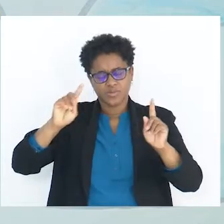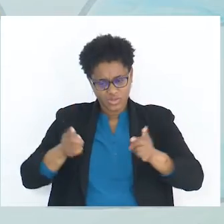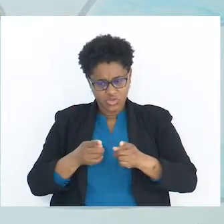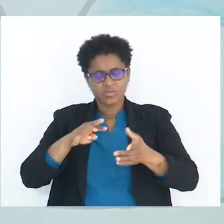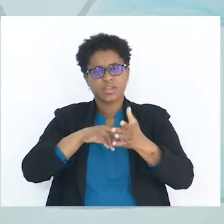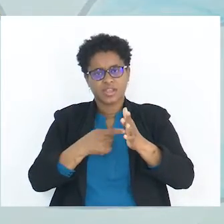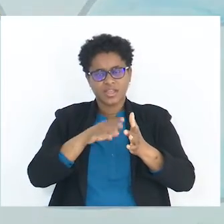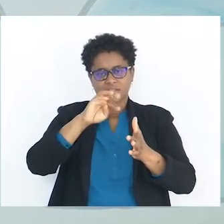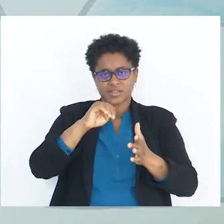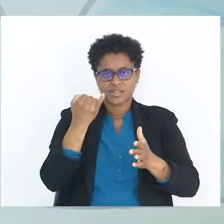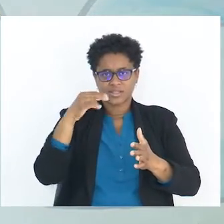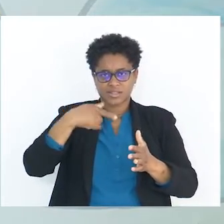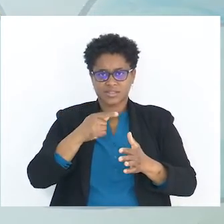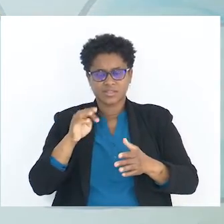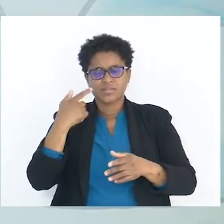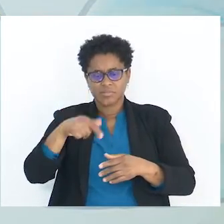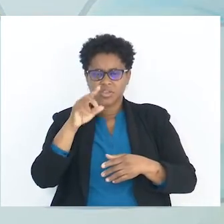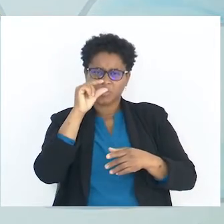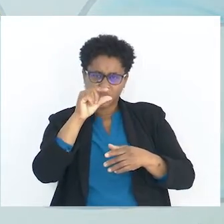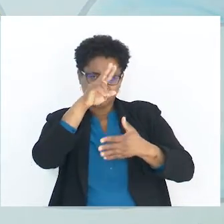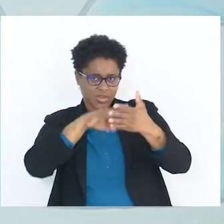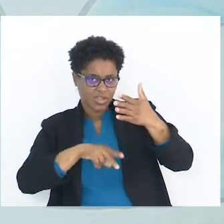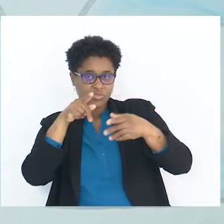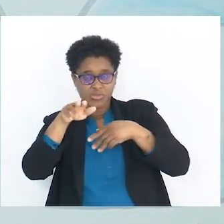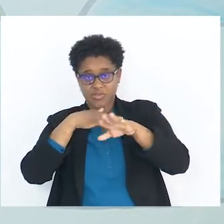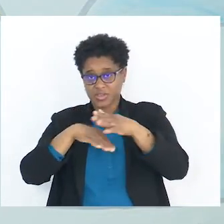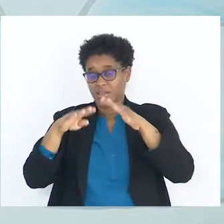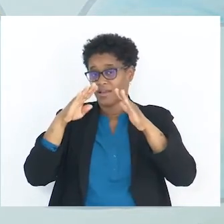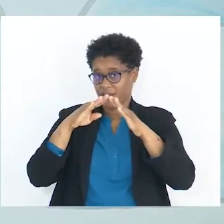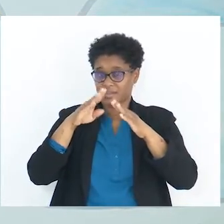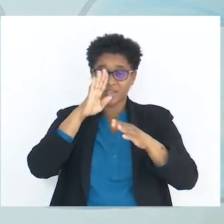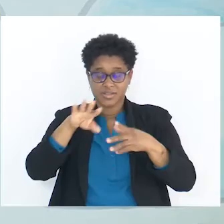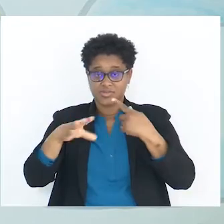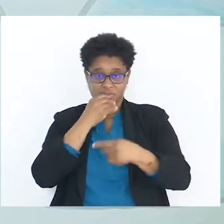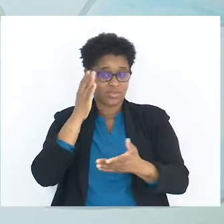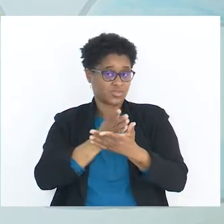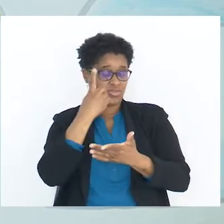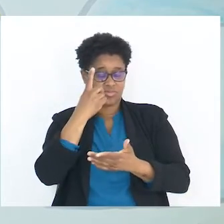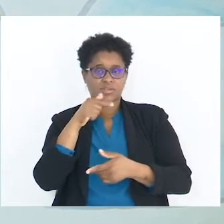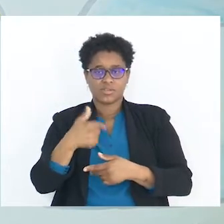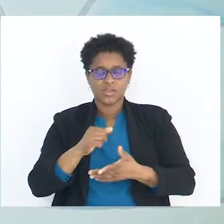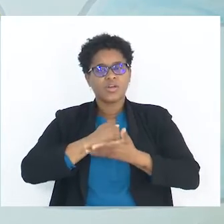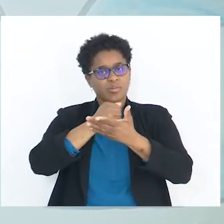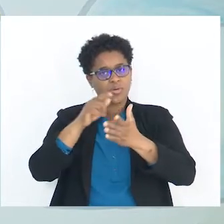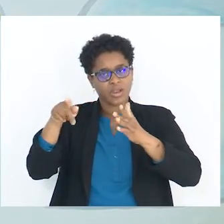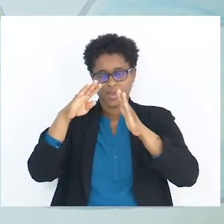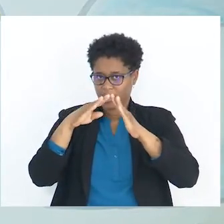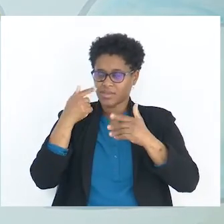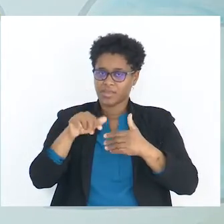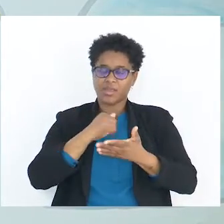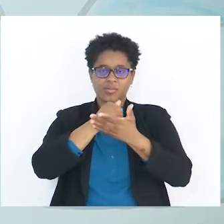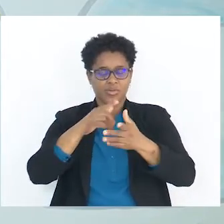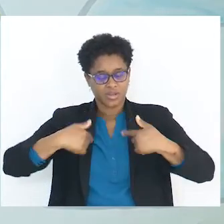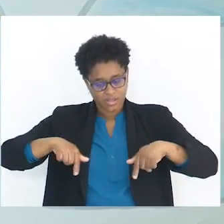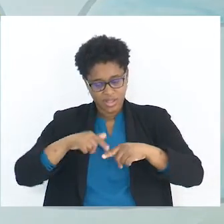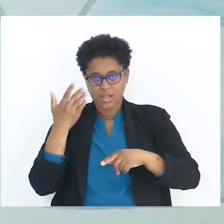resumo e a técnica da síntese, temos esse pequeno teste que é para fazer lá em casa. Se não conseguiste sozinho, tens o apoio lá da casa ou